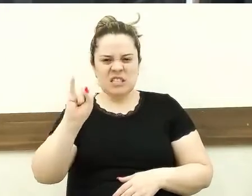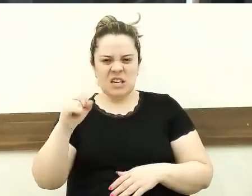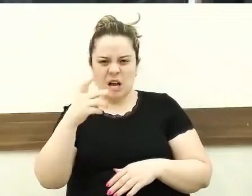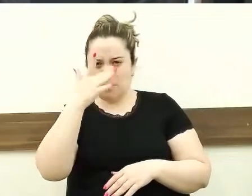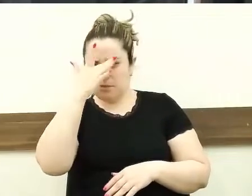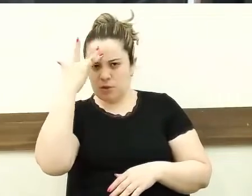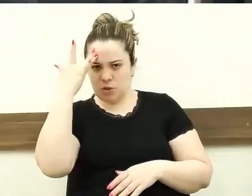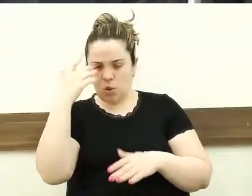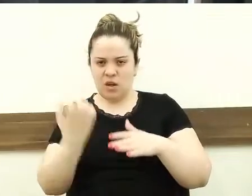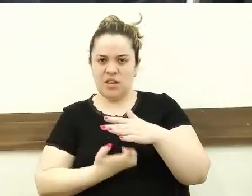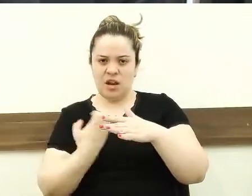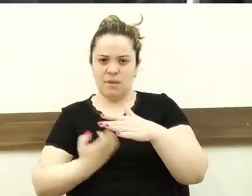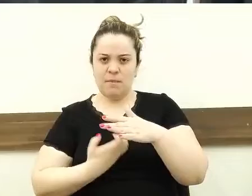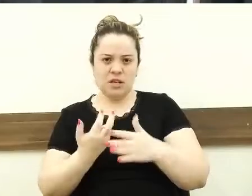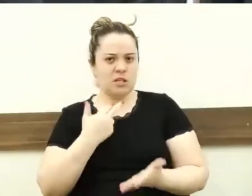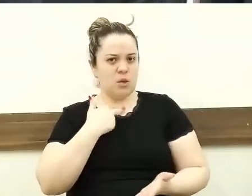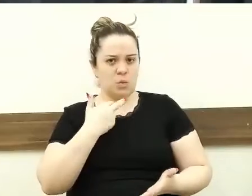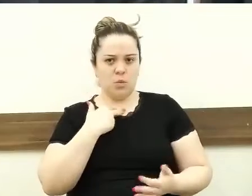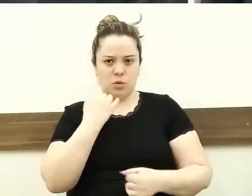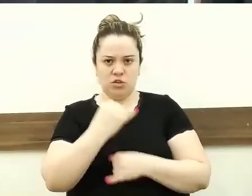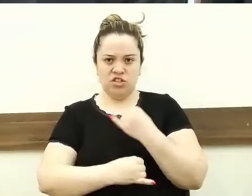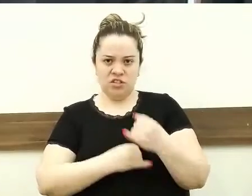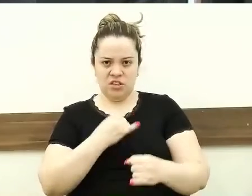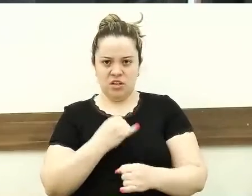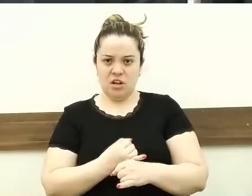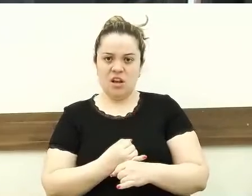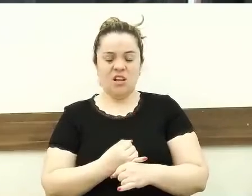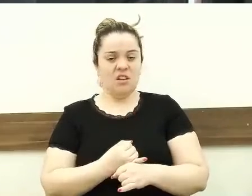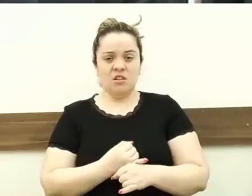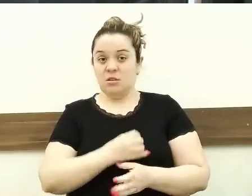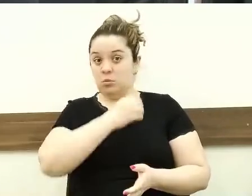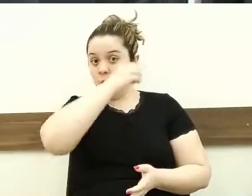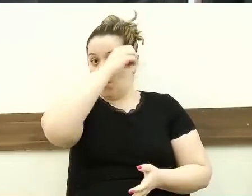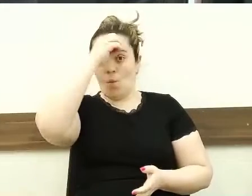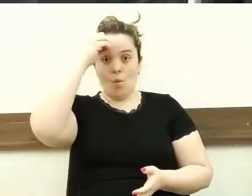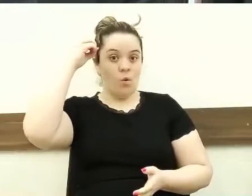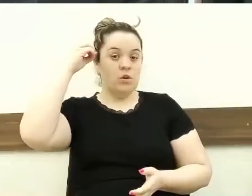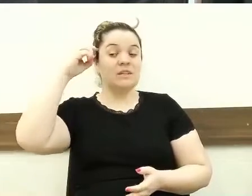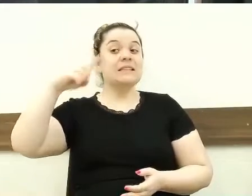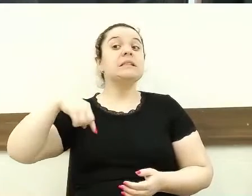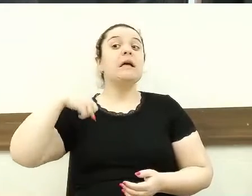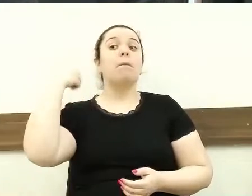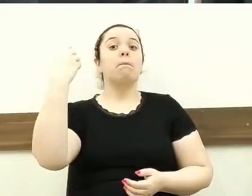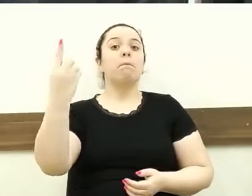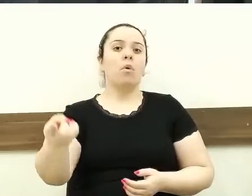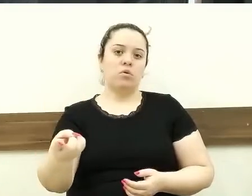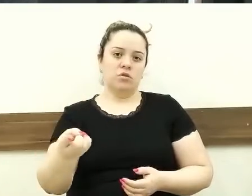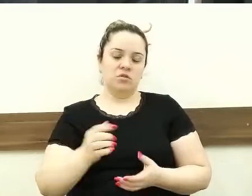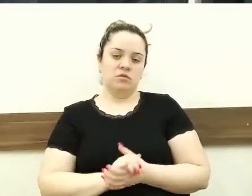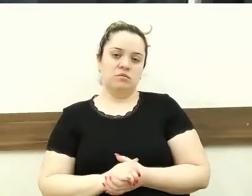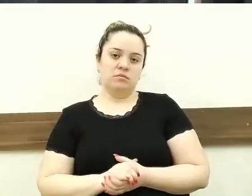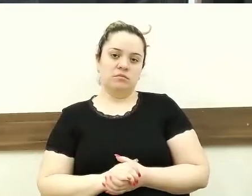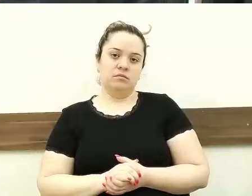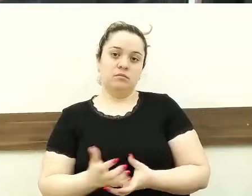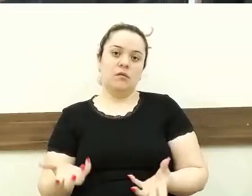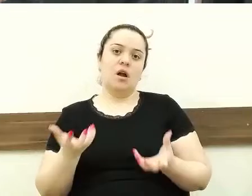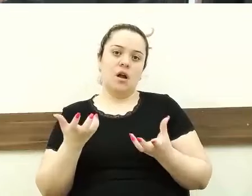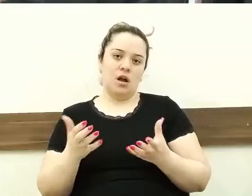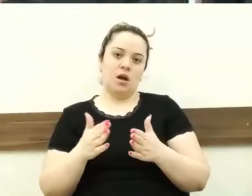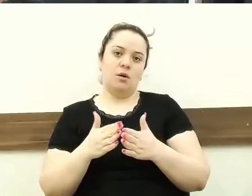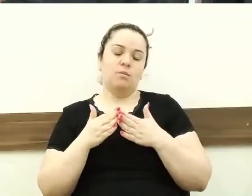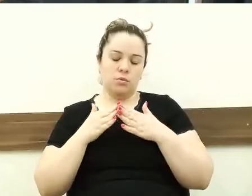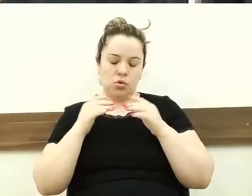não vai poder ligar uma internet, fique sabendo, vai ficar sabendo depois do que está acontecendo. Então, eu gostaria de pedir atenção